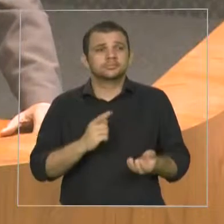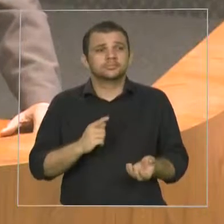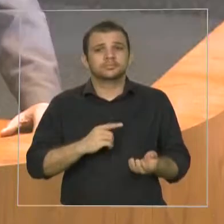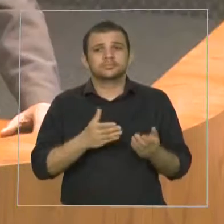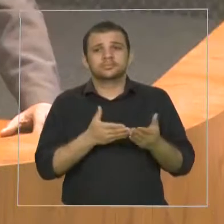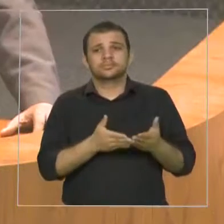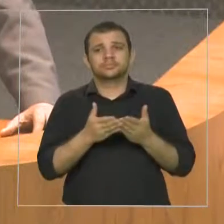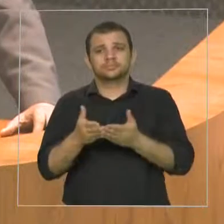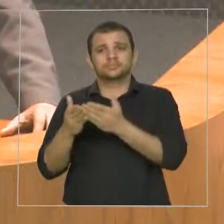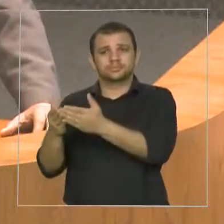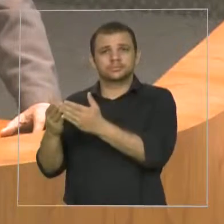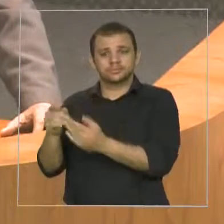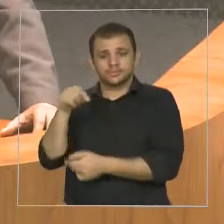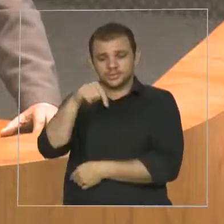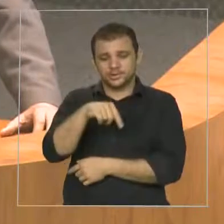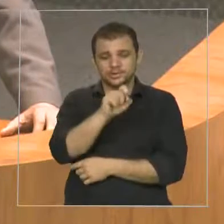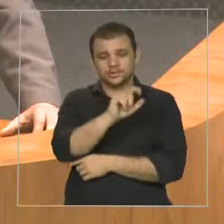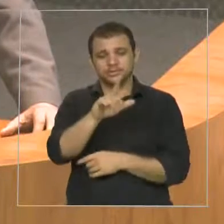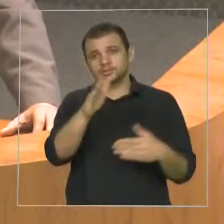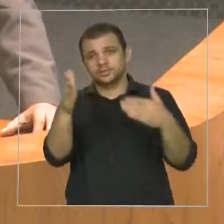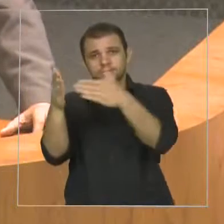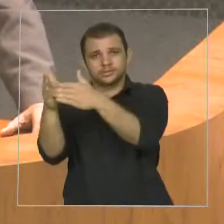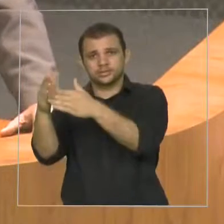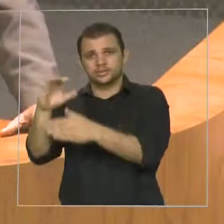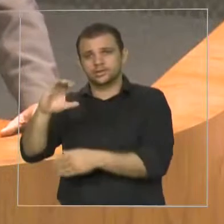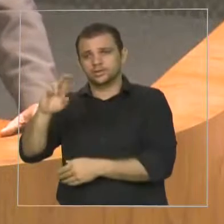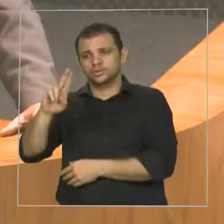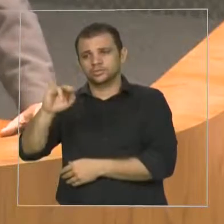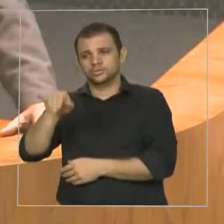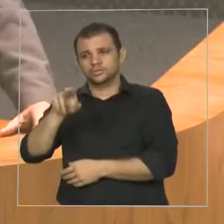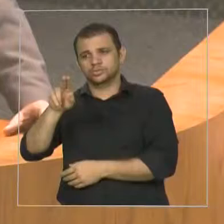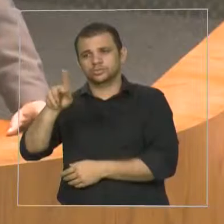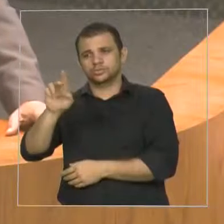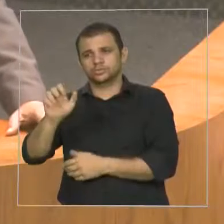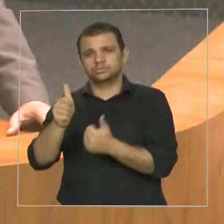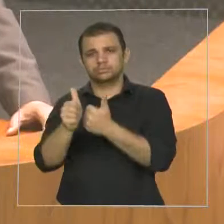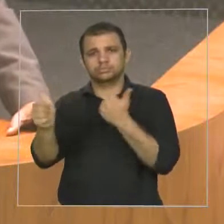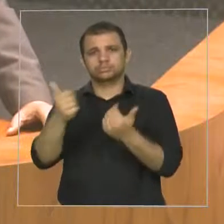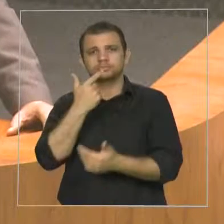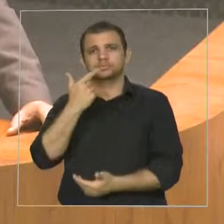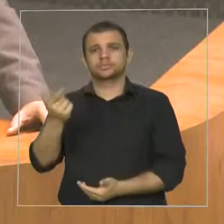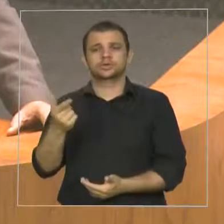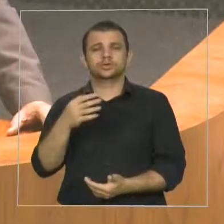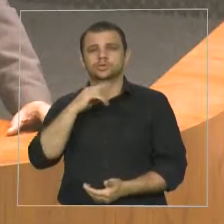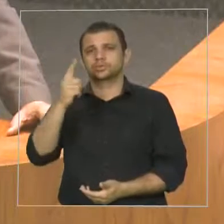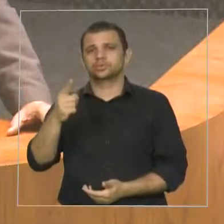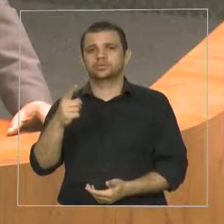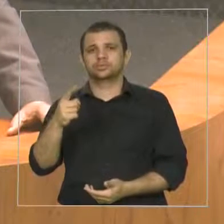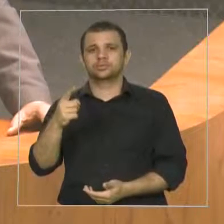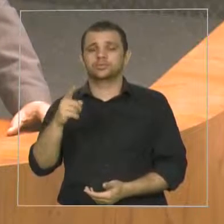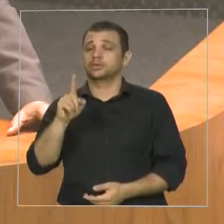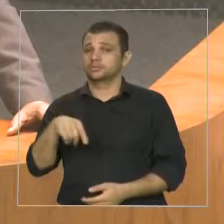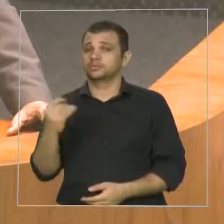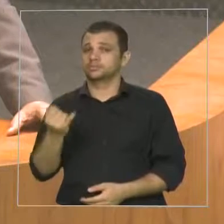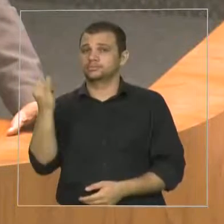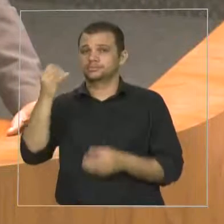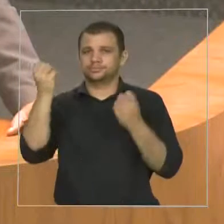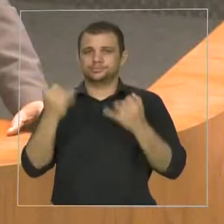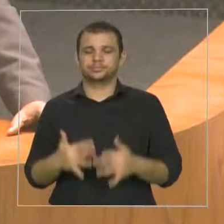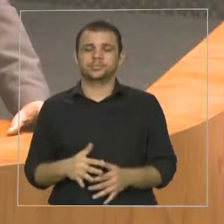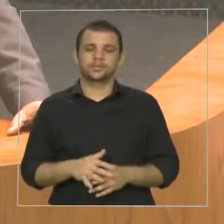da ponta da espera até o Cujup. Então, esse é um ponto muito destacado em relação a isso.